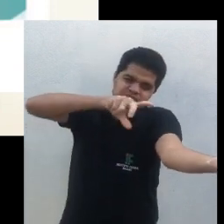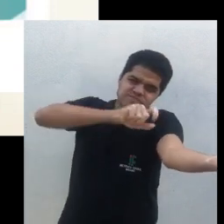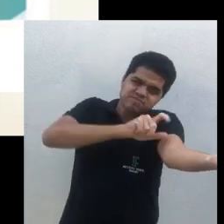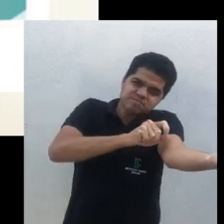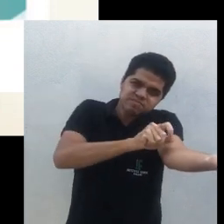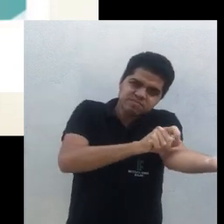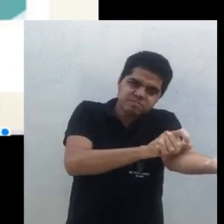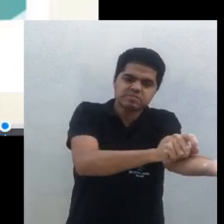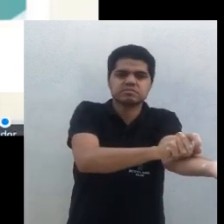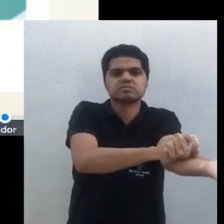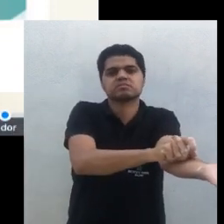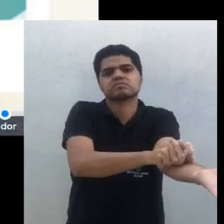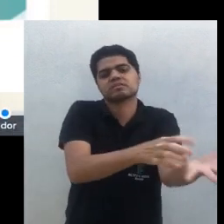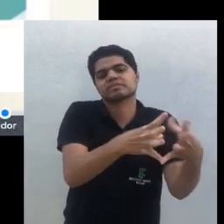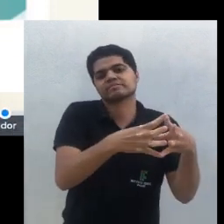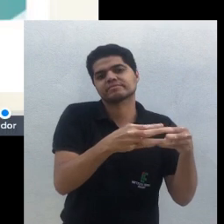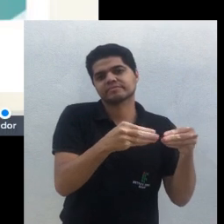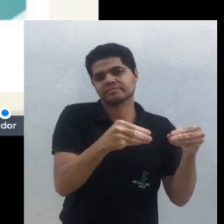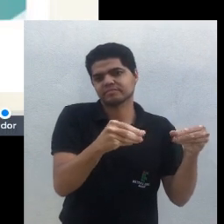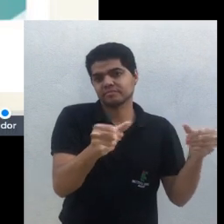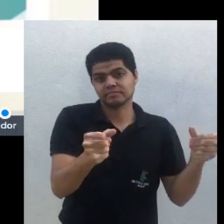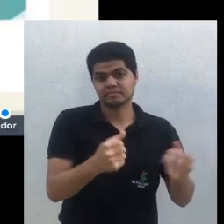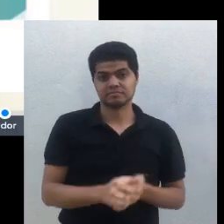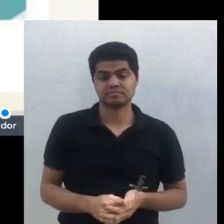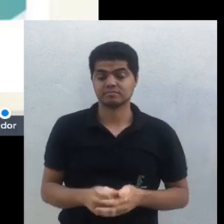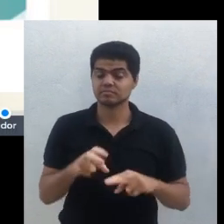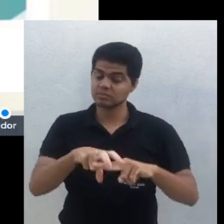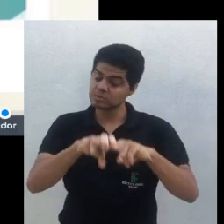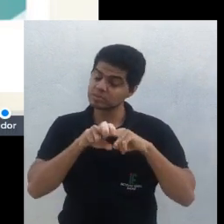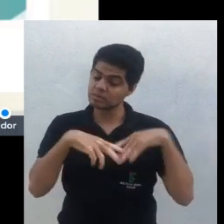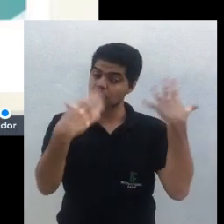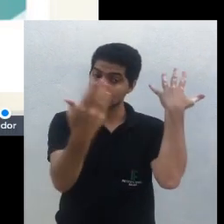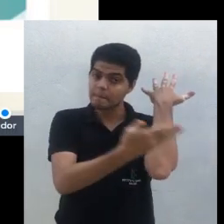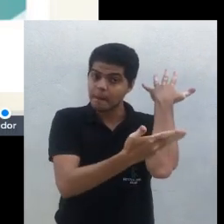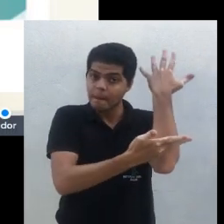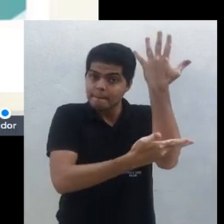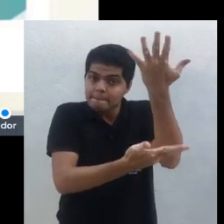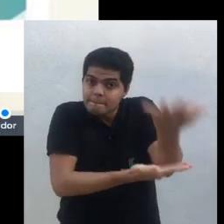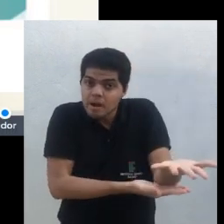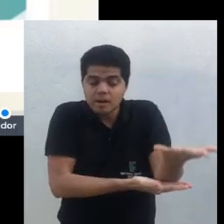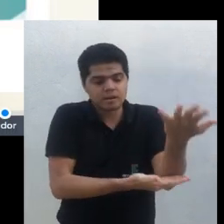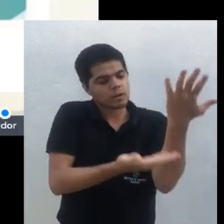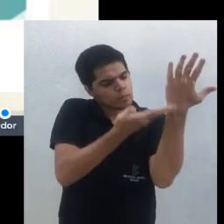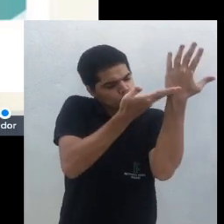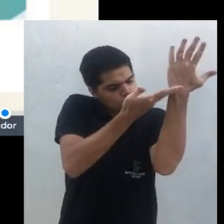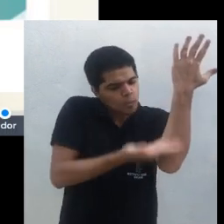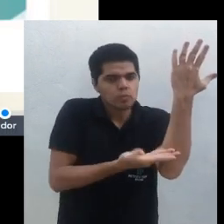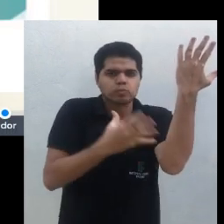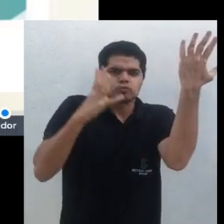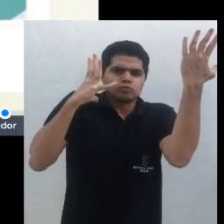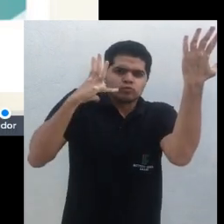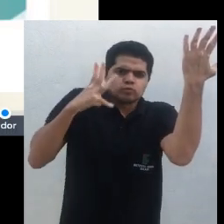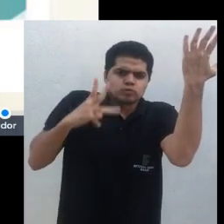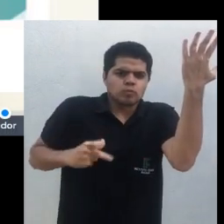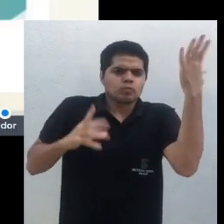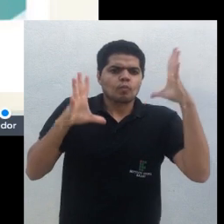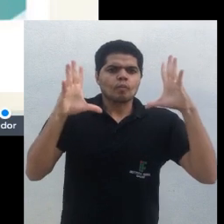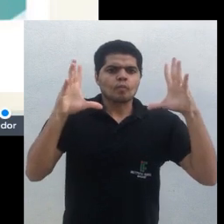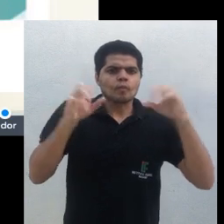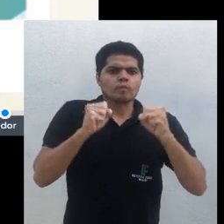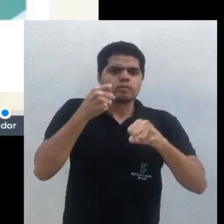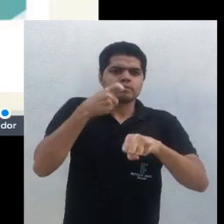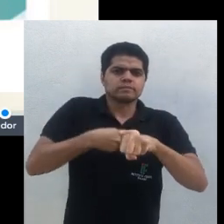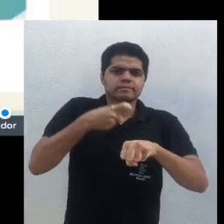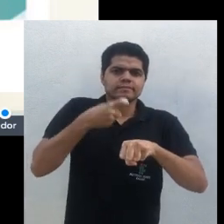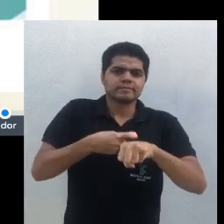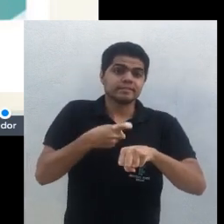a lua é história da carochinha não gente ela ela realmente ela funciona então pegue a